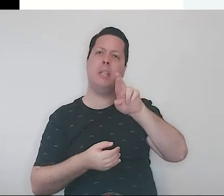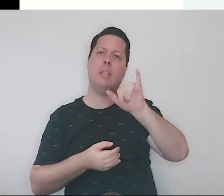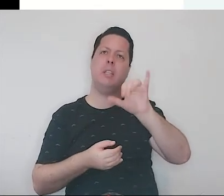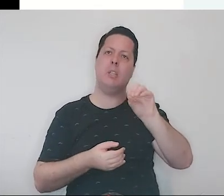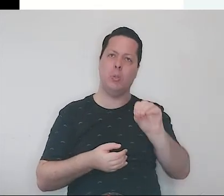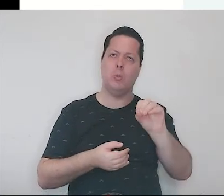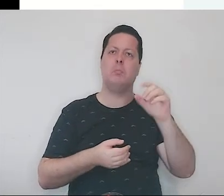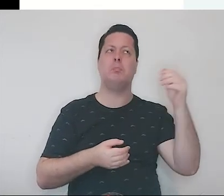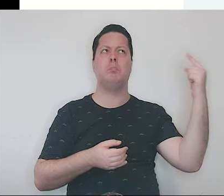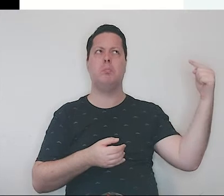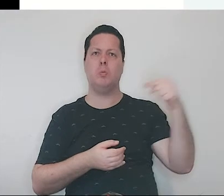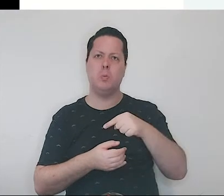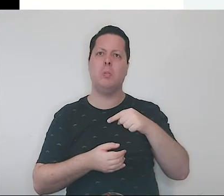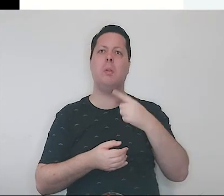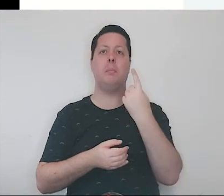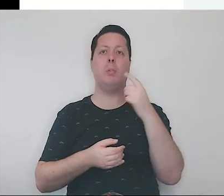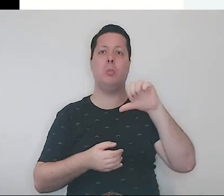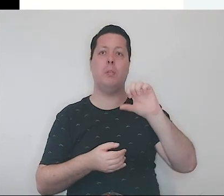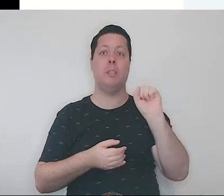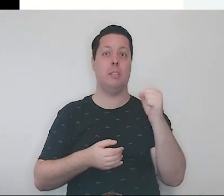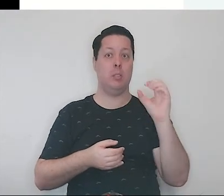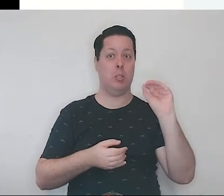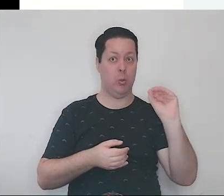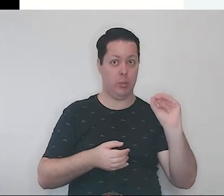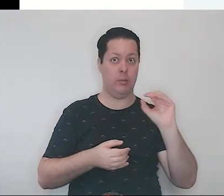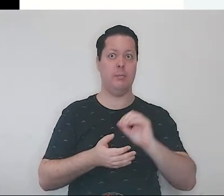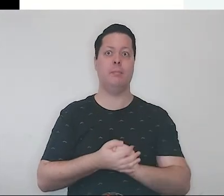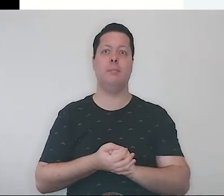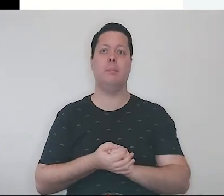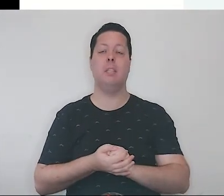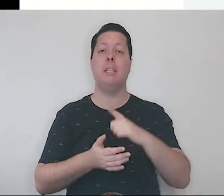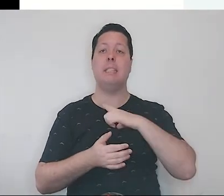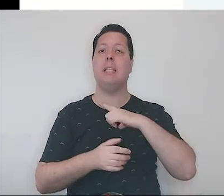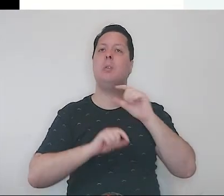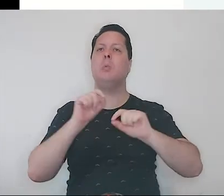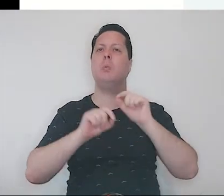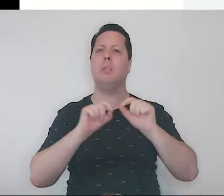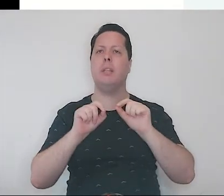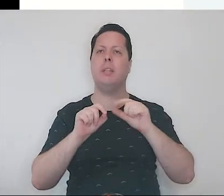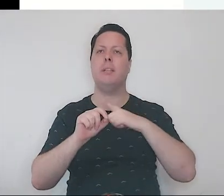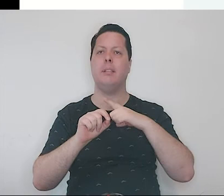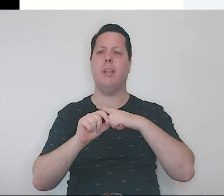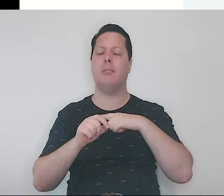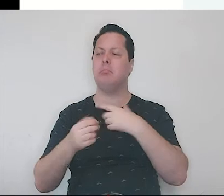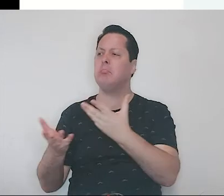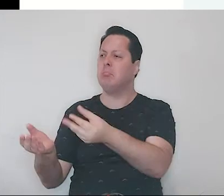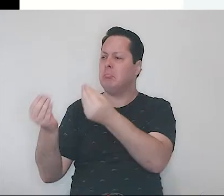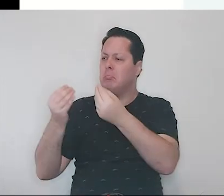em 1908, ele recebe a doação de grãos de café